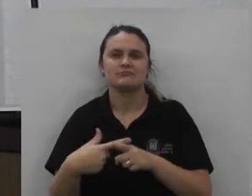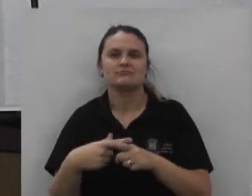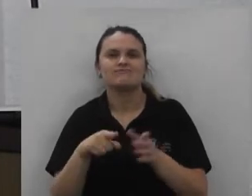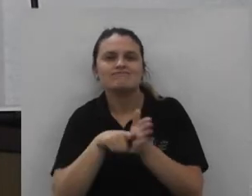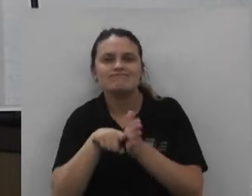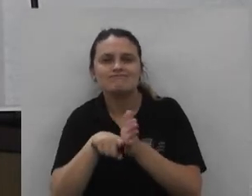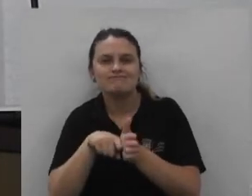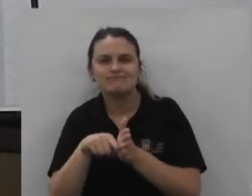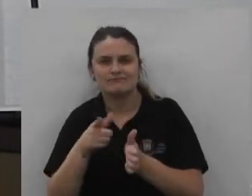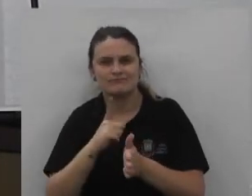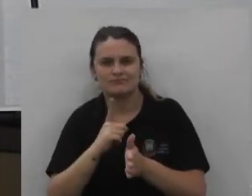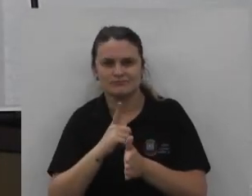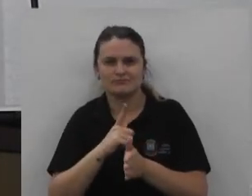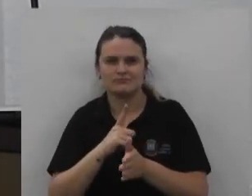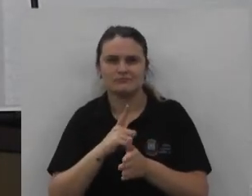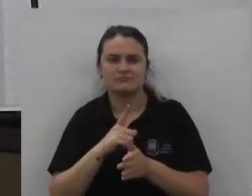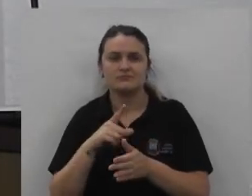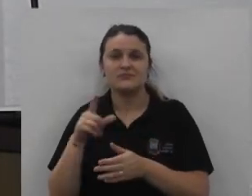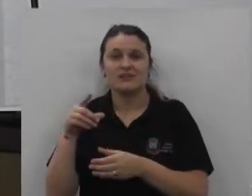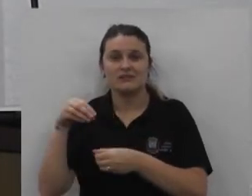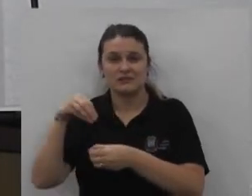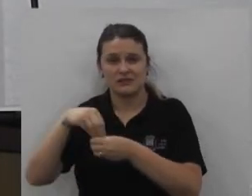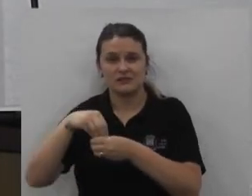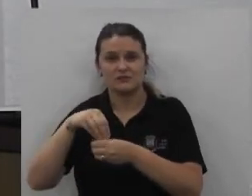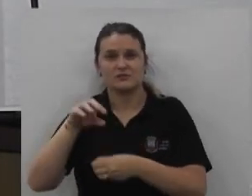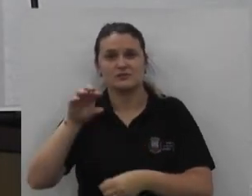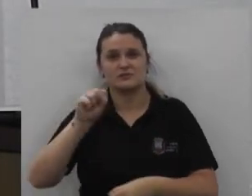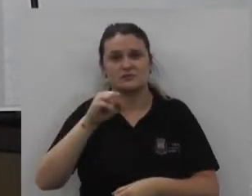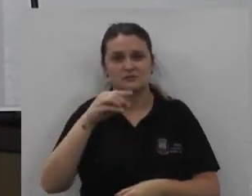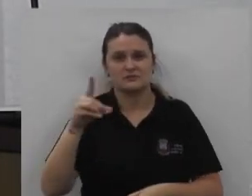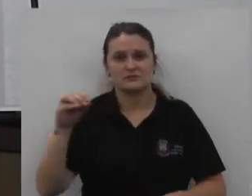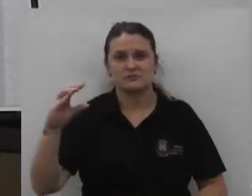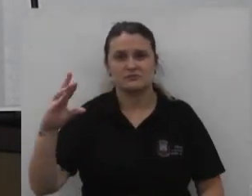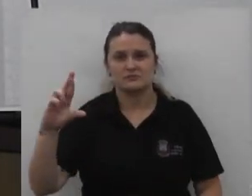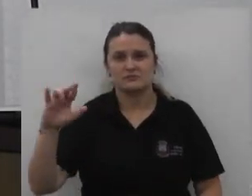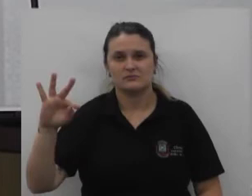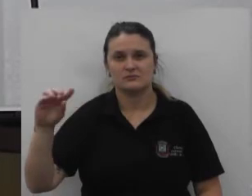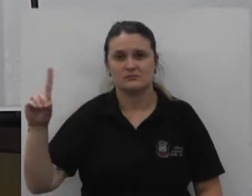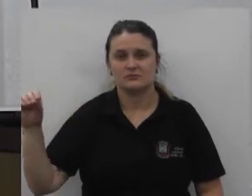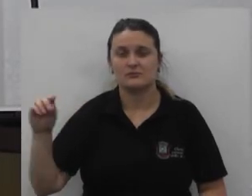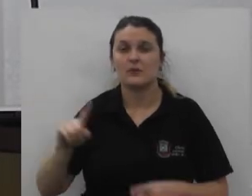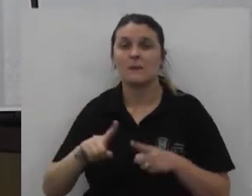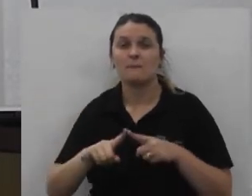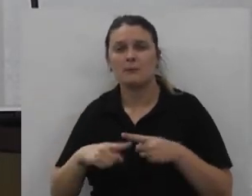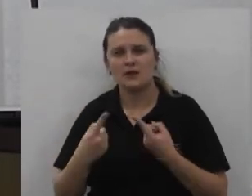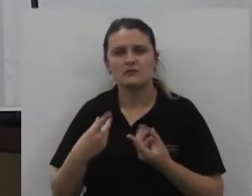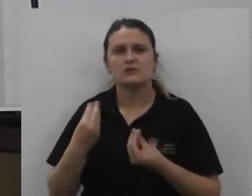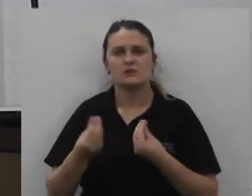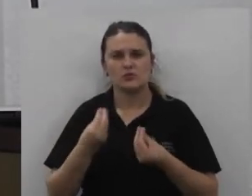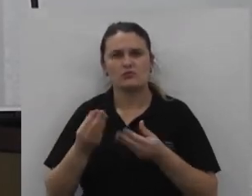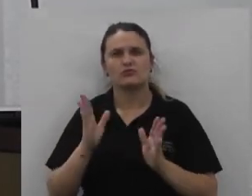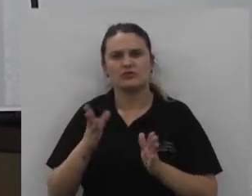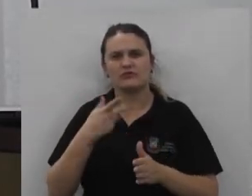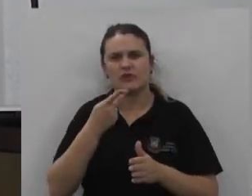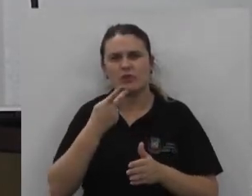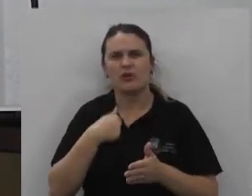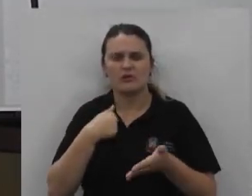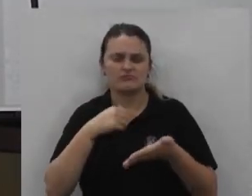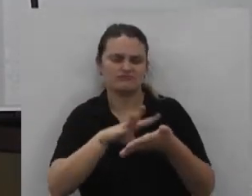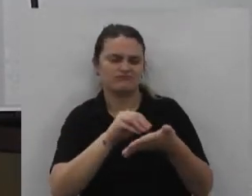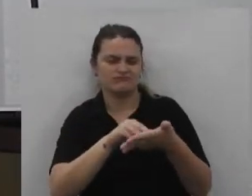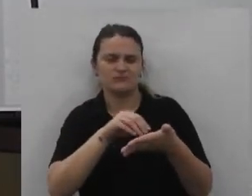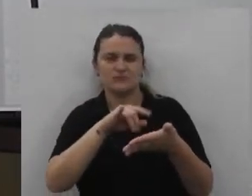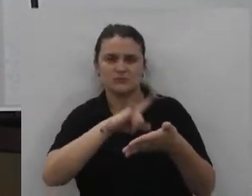números estatísticos aqui do distrito de São Cristóvão mas conforme também foi dito e peguei cópia do